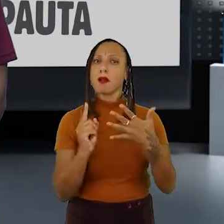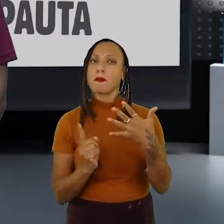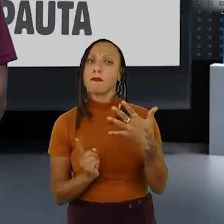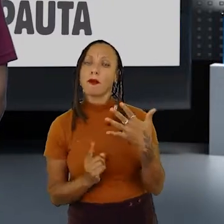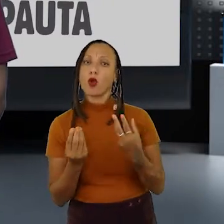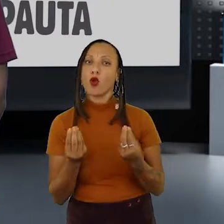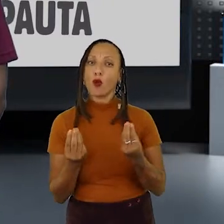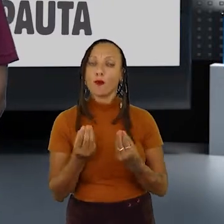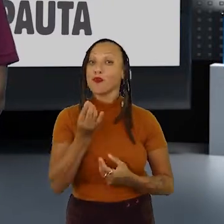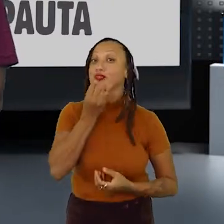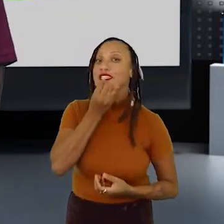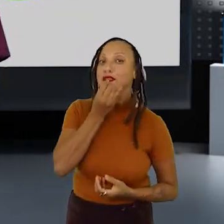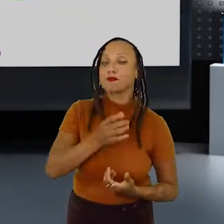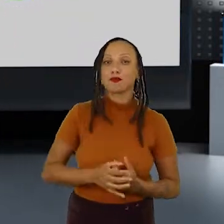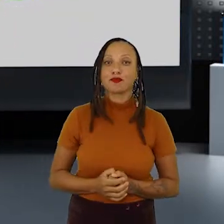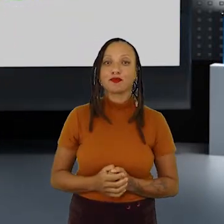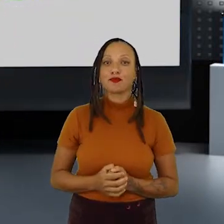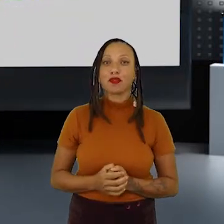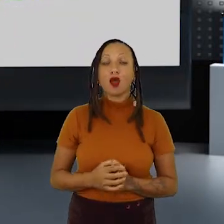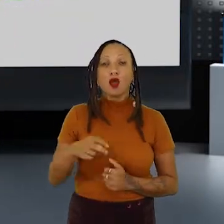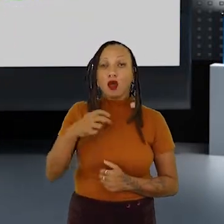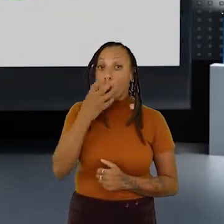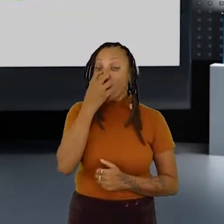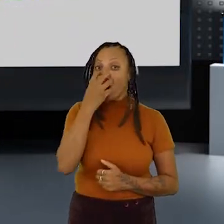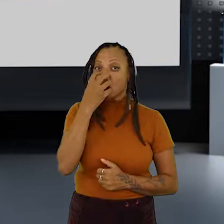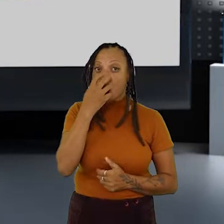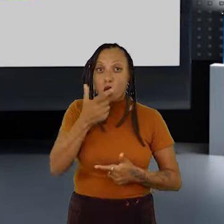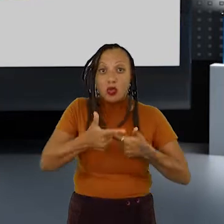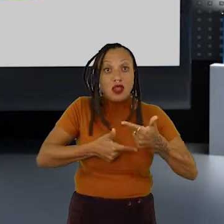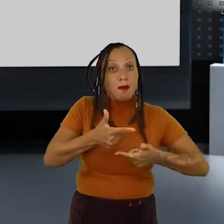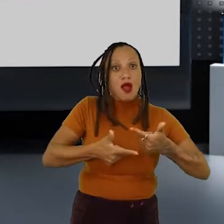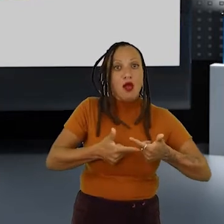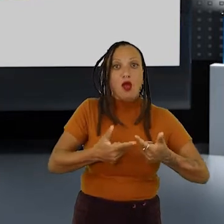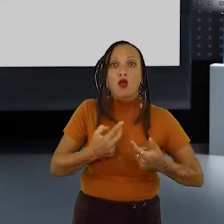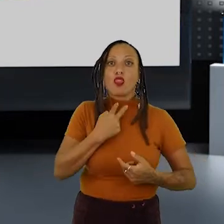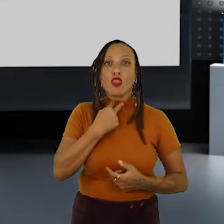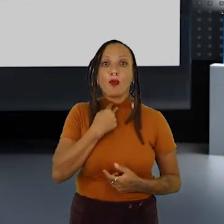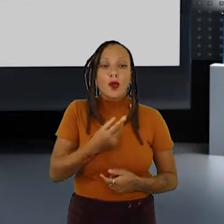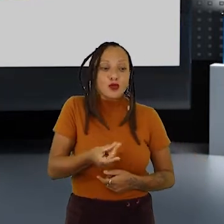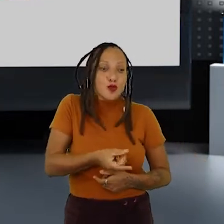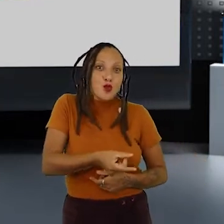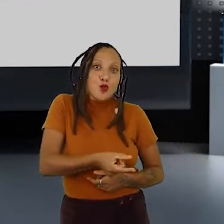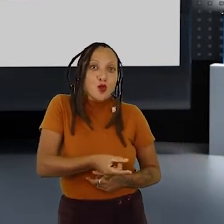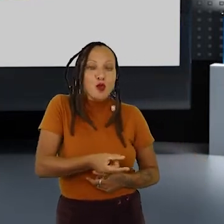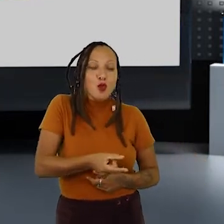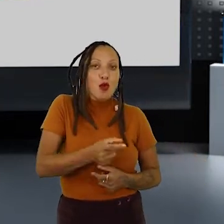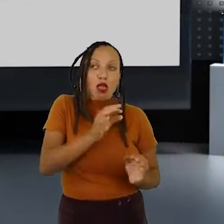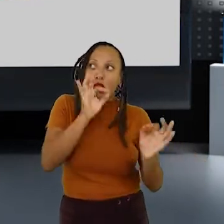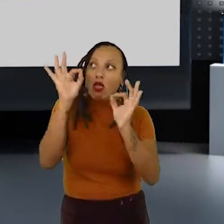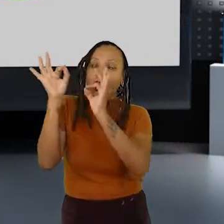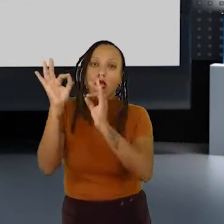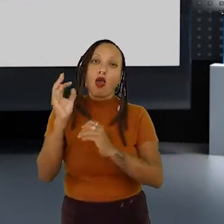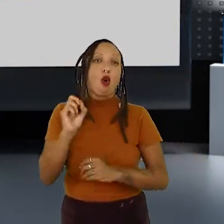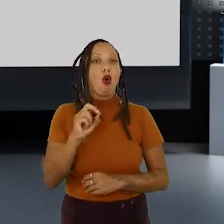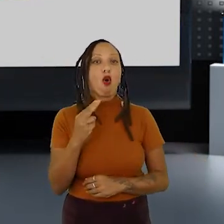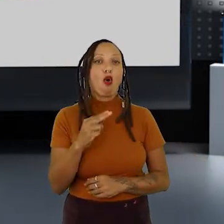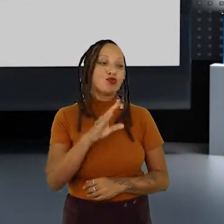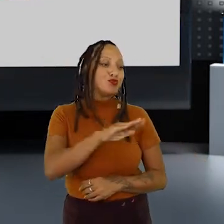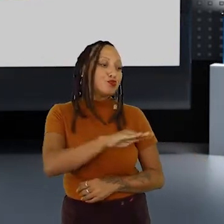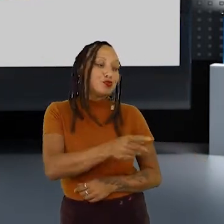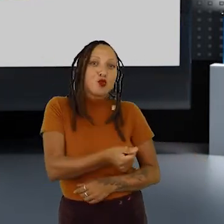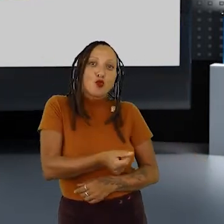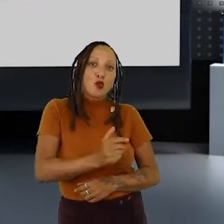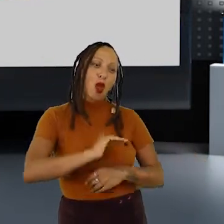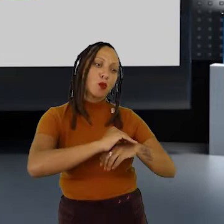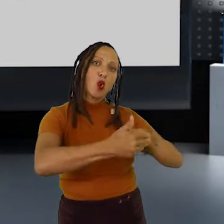né, para alguns fatores em relação a eles. Por exemplo, não desviar a atenção do Cão Guia quando ele estiver trabalhando, e nem chamar a atenção do animal falando o